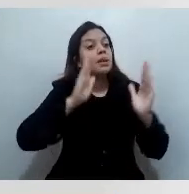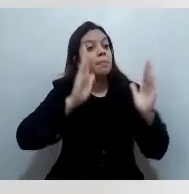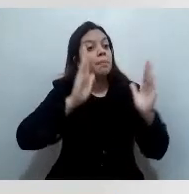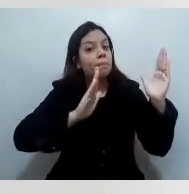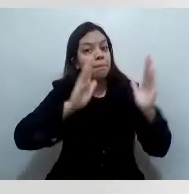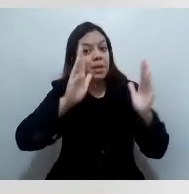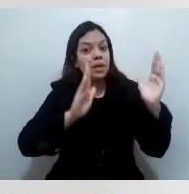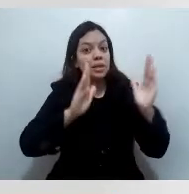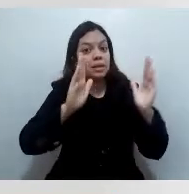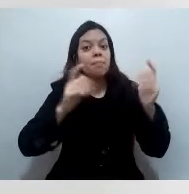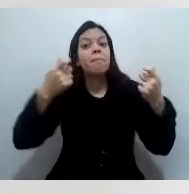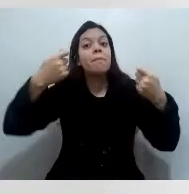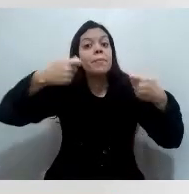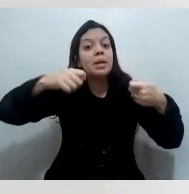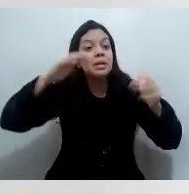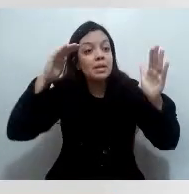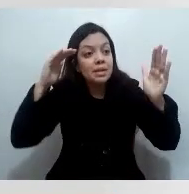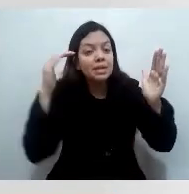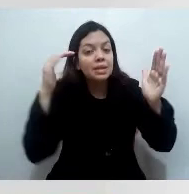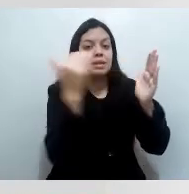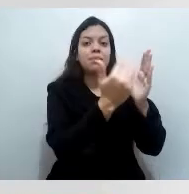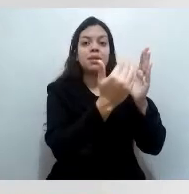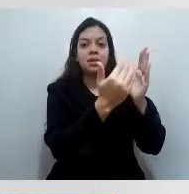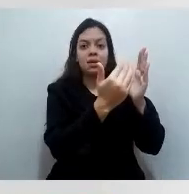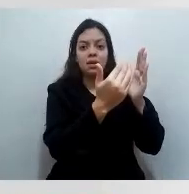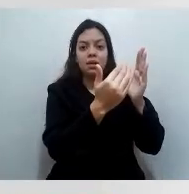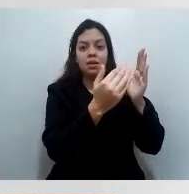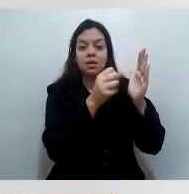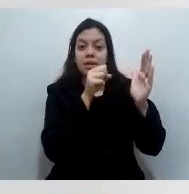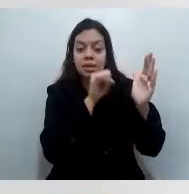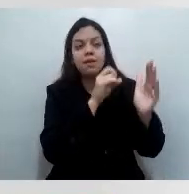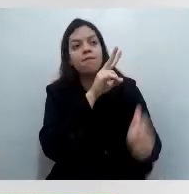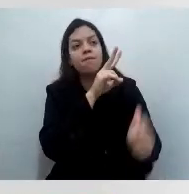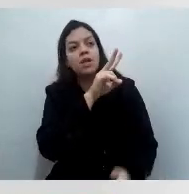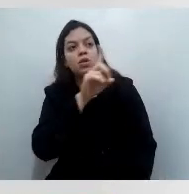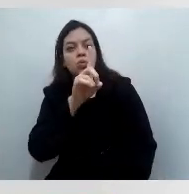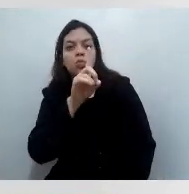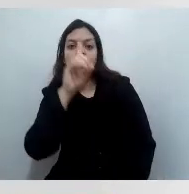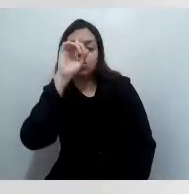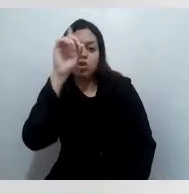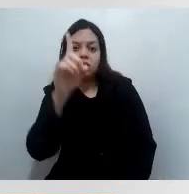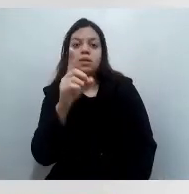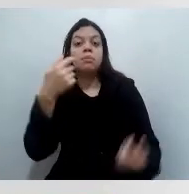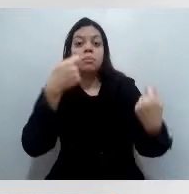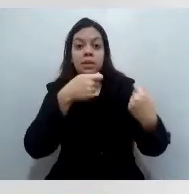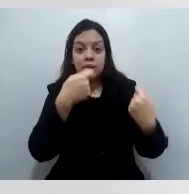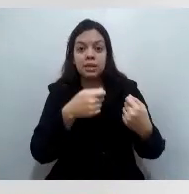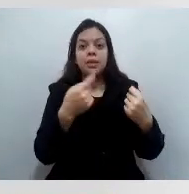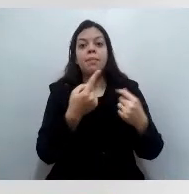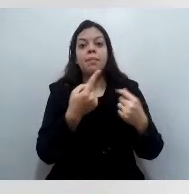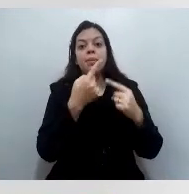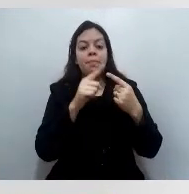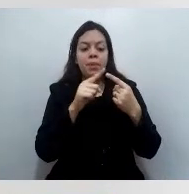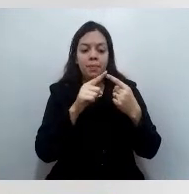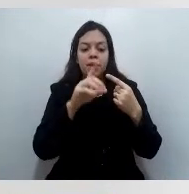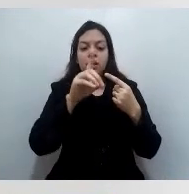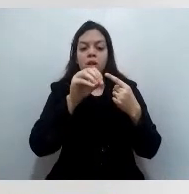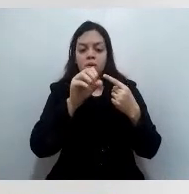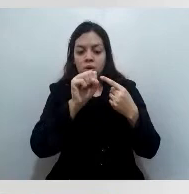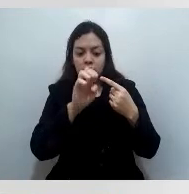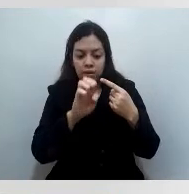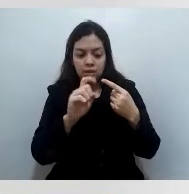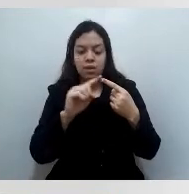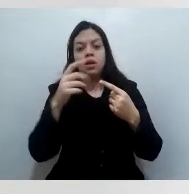padronizamos no Paraná em 25 dias, né? Estamos conseguindo fazer isso direitinho. Sim. Essa